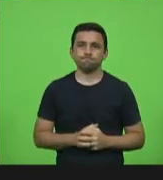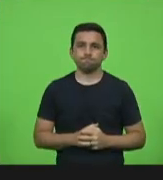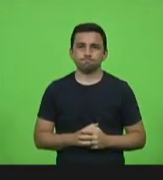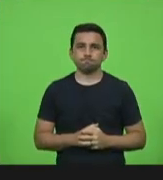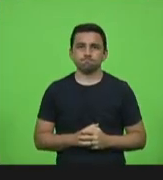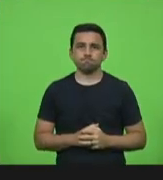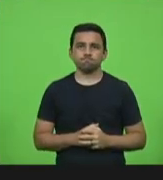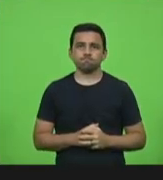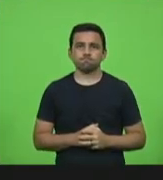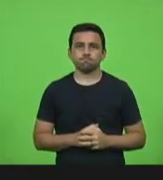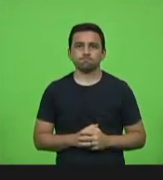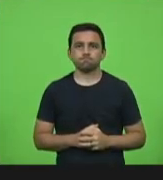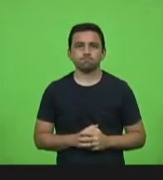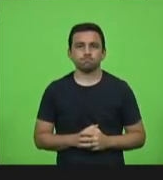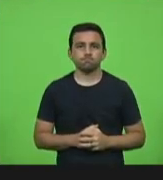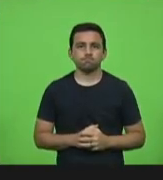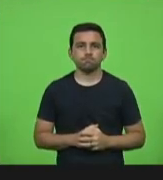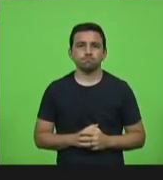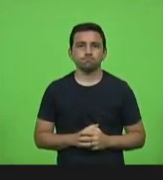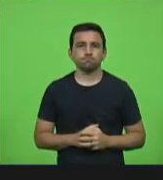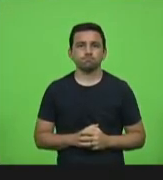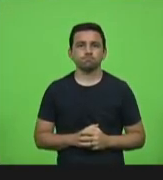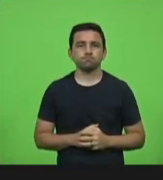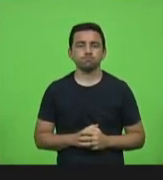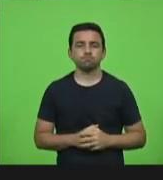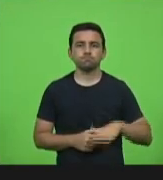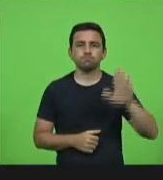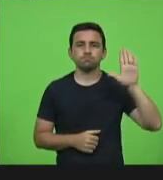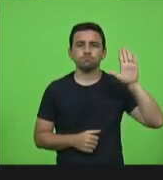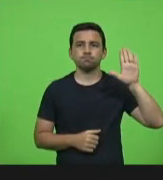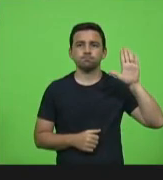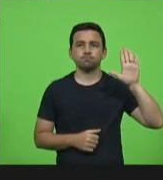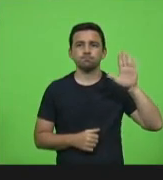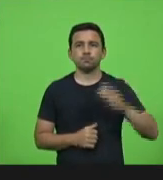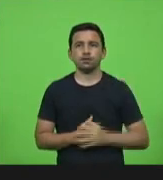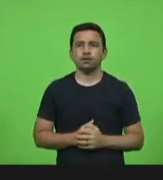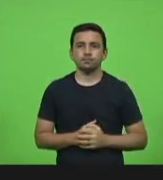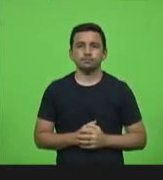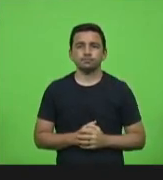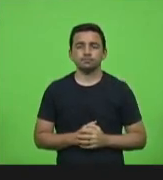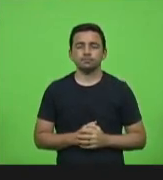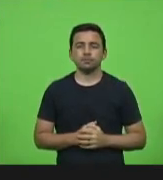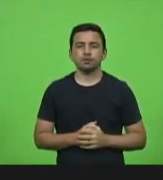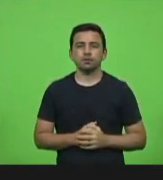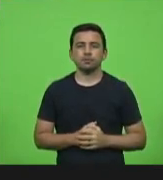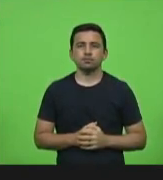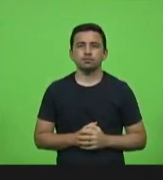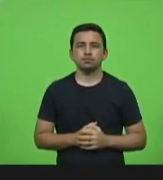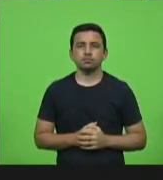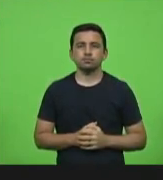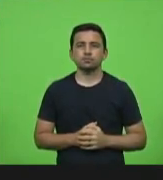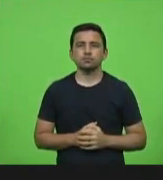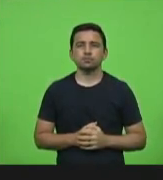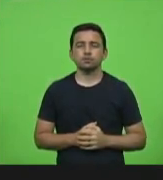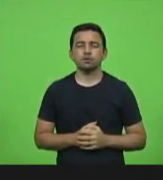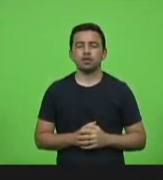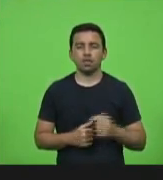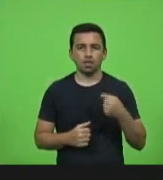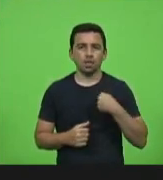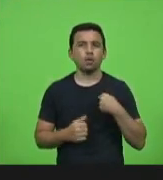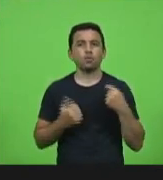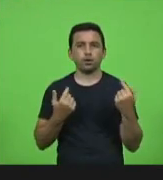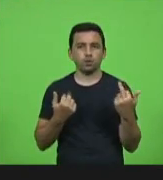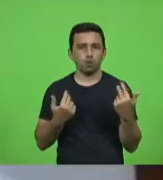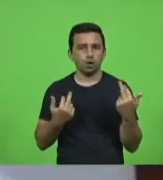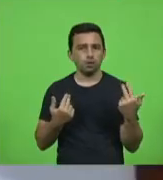Está escrito agora, pois não? Senhor presidente, queria fazer minhas as palavras, com todo